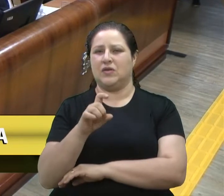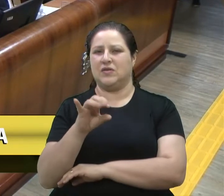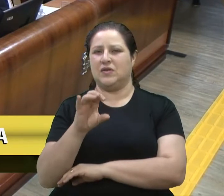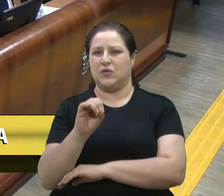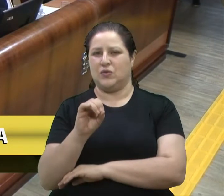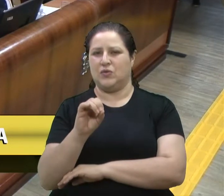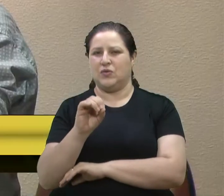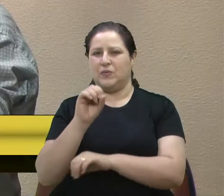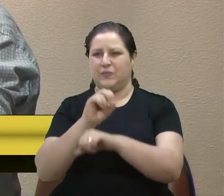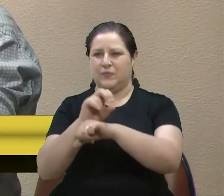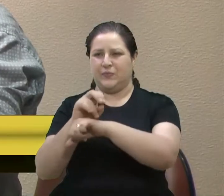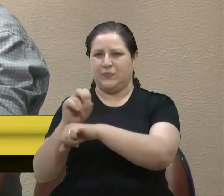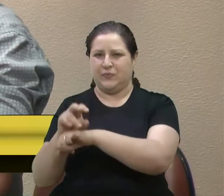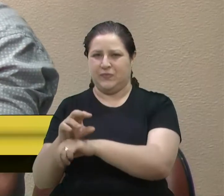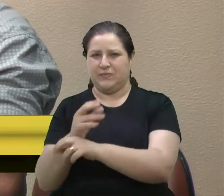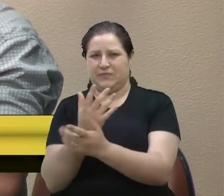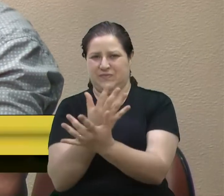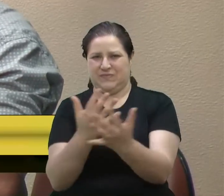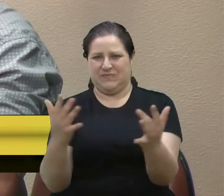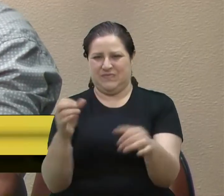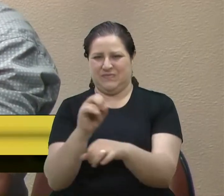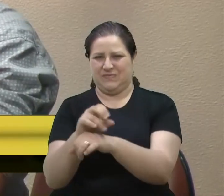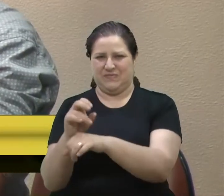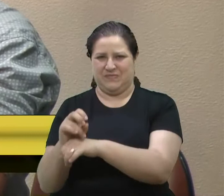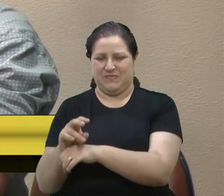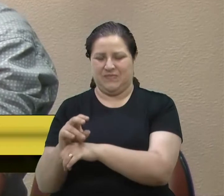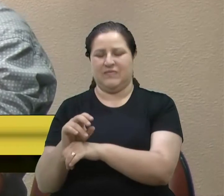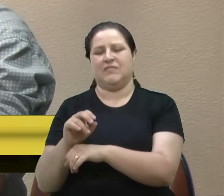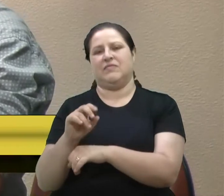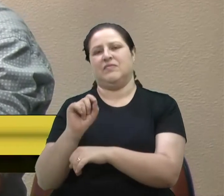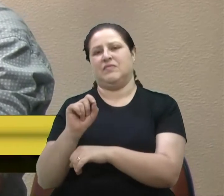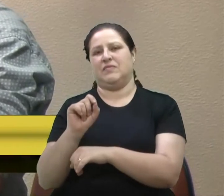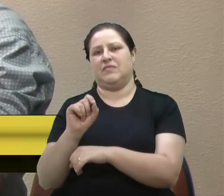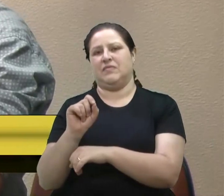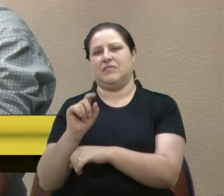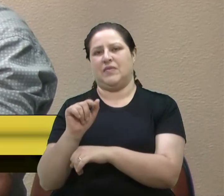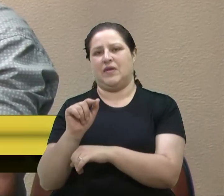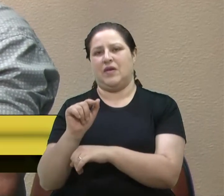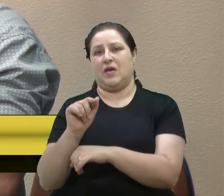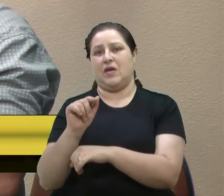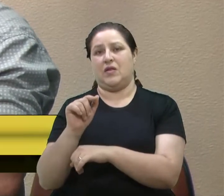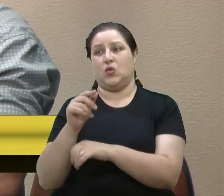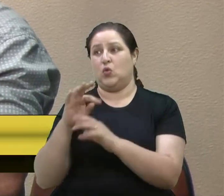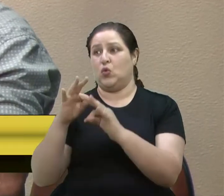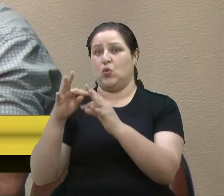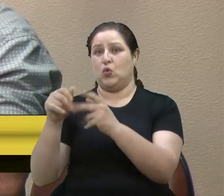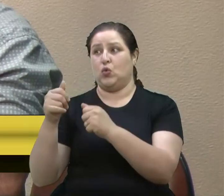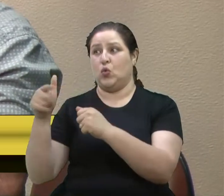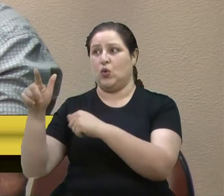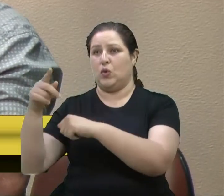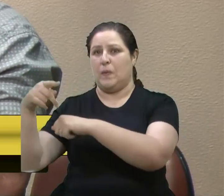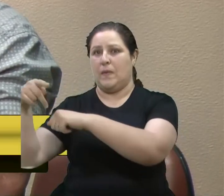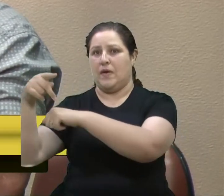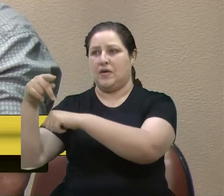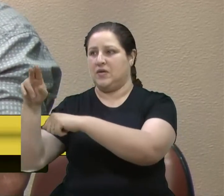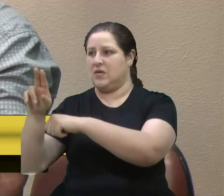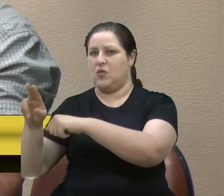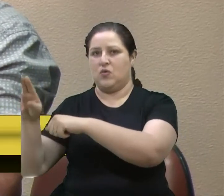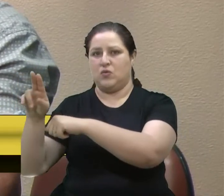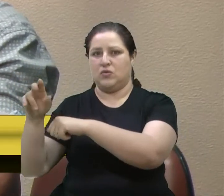rejeitado em outros países. Ontem mesmo conversando com um vizinho que veio de São Joaquim, que se produz